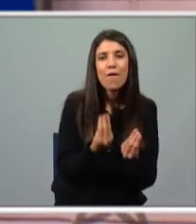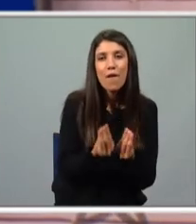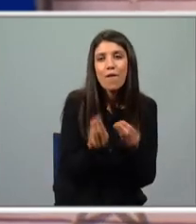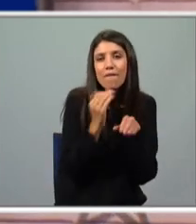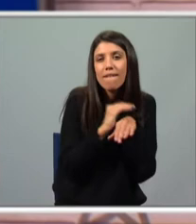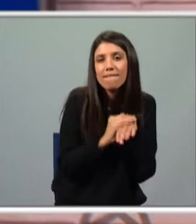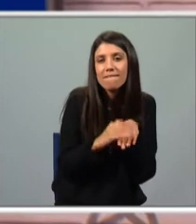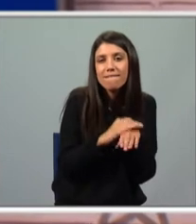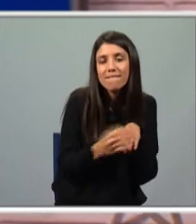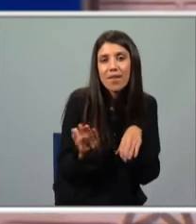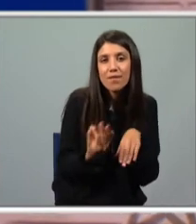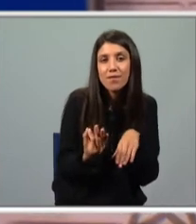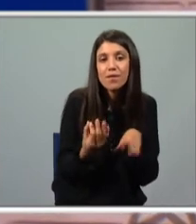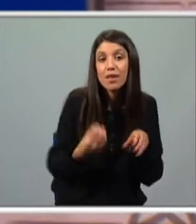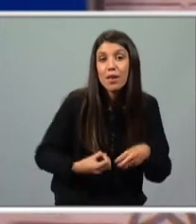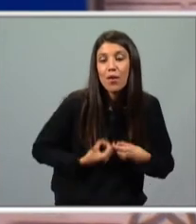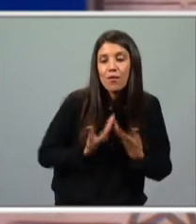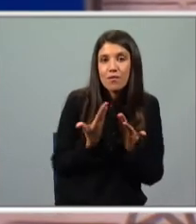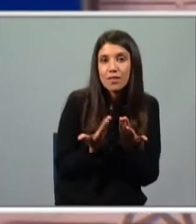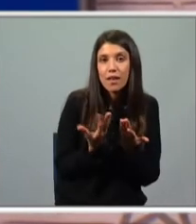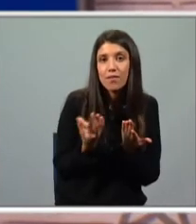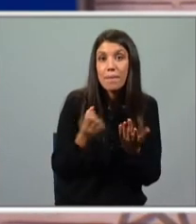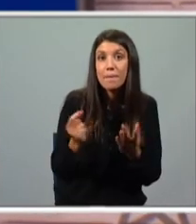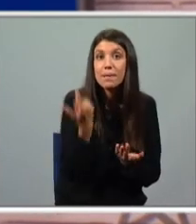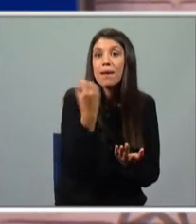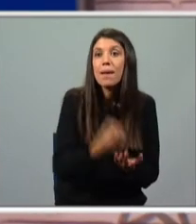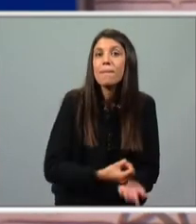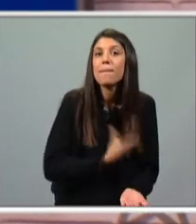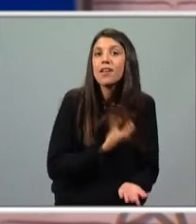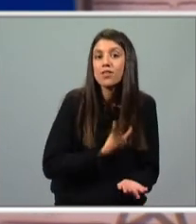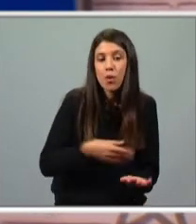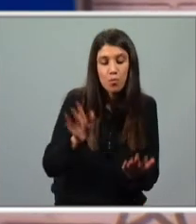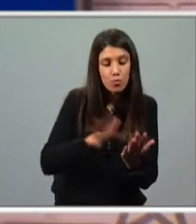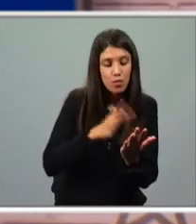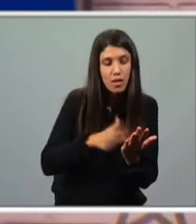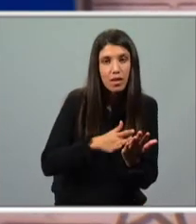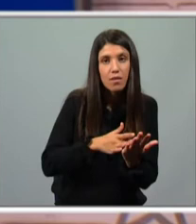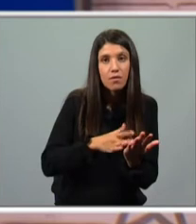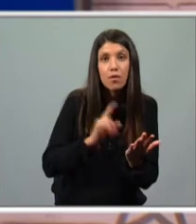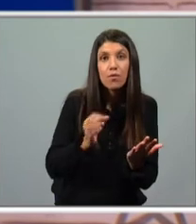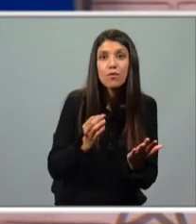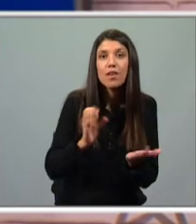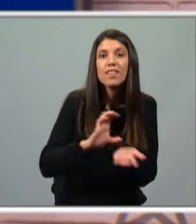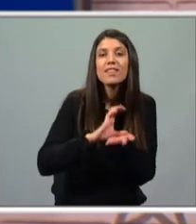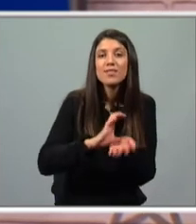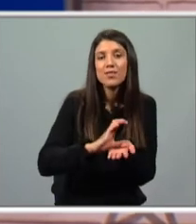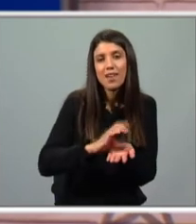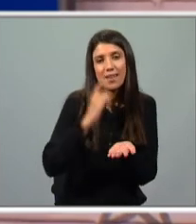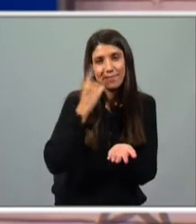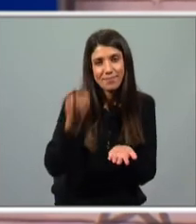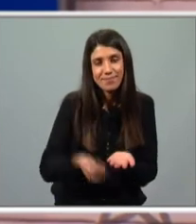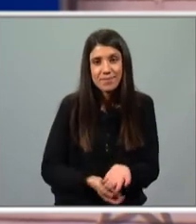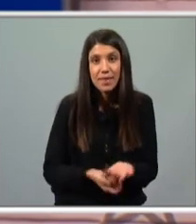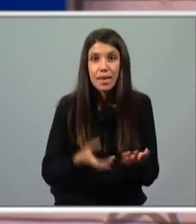tornurenta, e que confessava que a primeira paixão dela por livros foi a paixão pelo dicionário, imagina. Ela